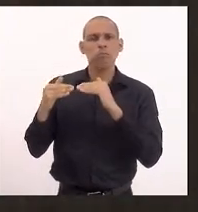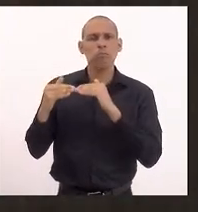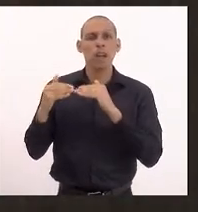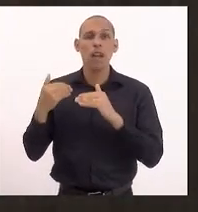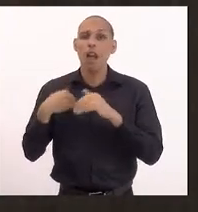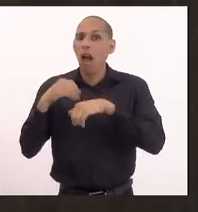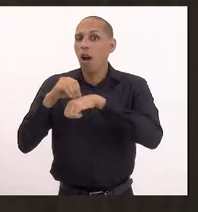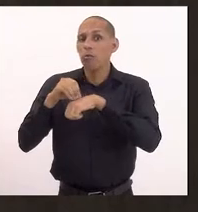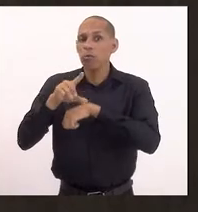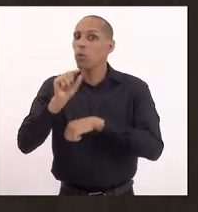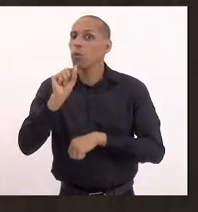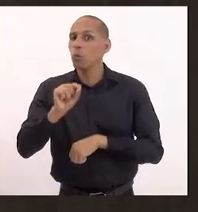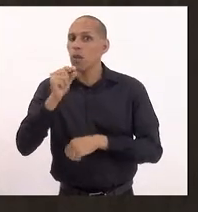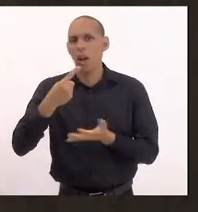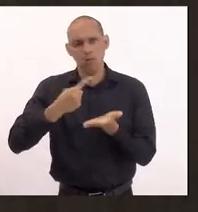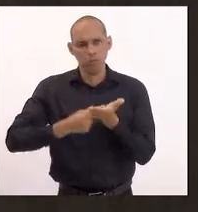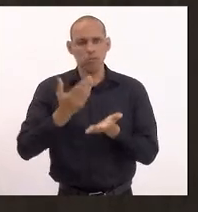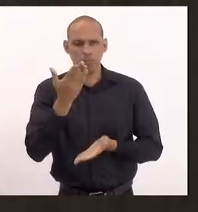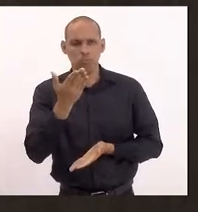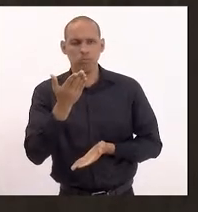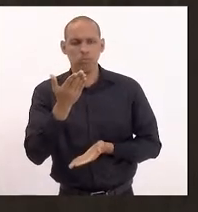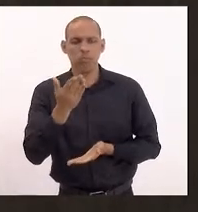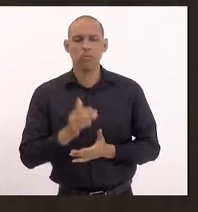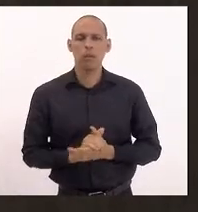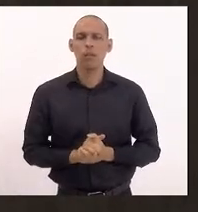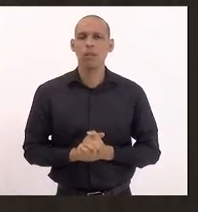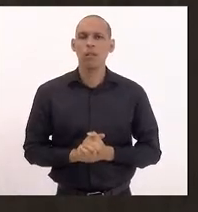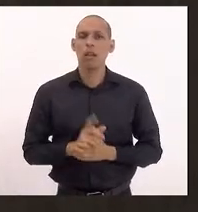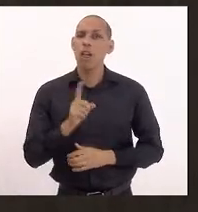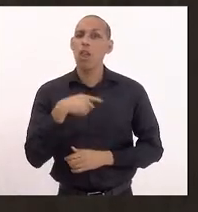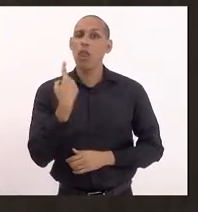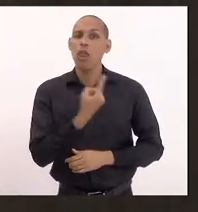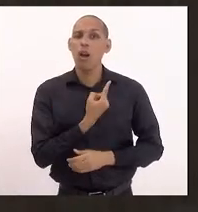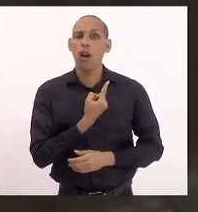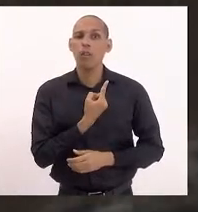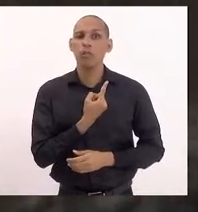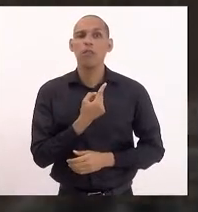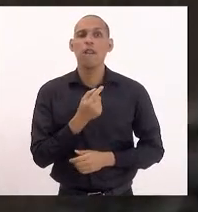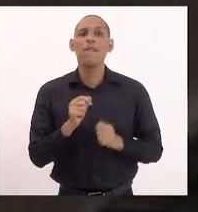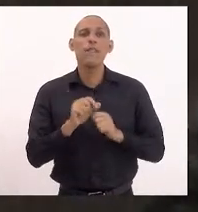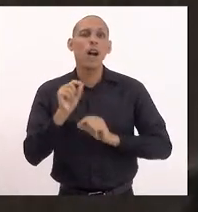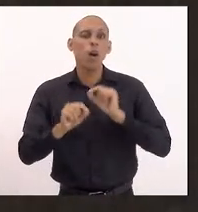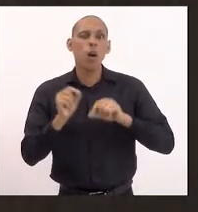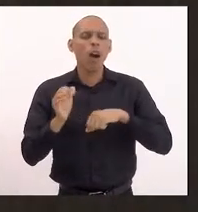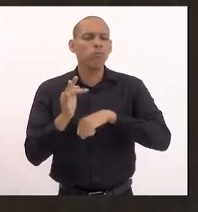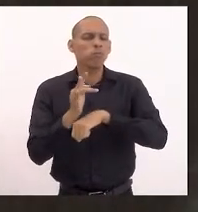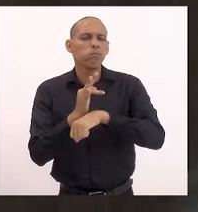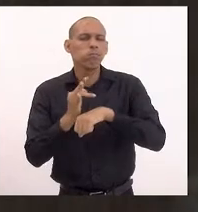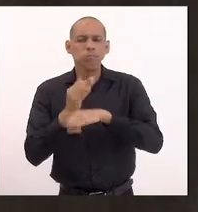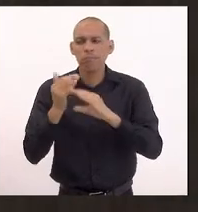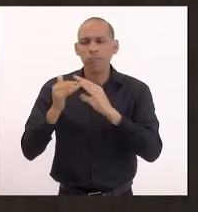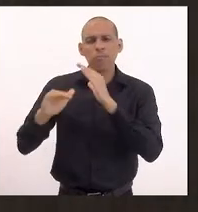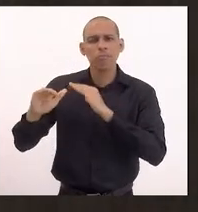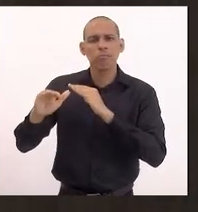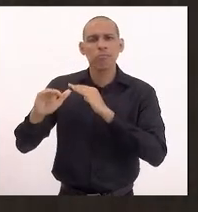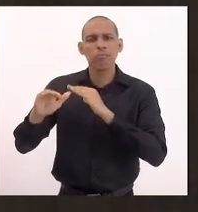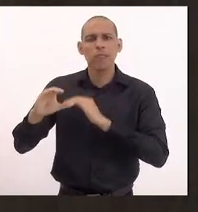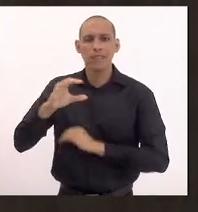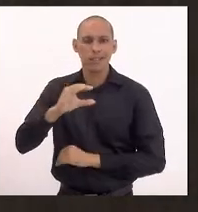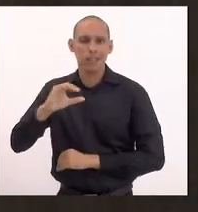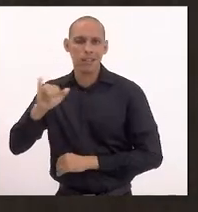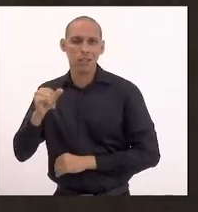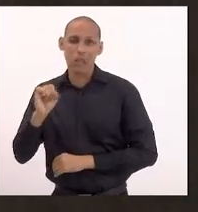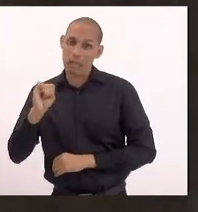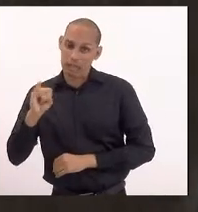ia sugerir, com compromisso, vossa excelência, da gente remeter formalmente à CCJ, se a